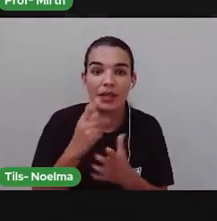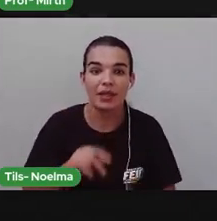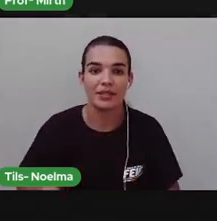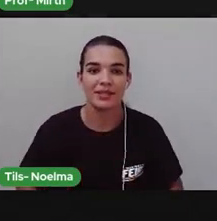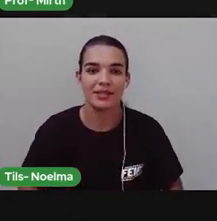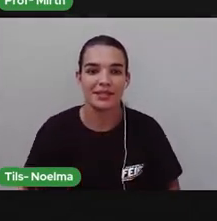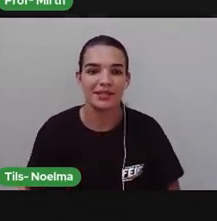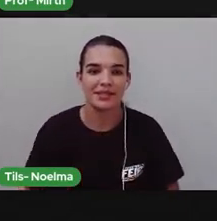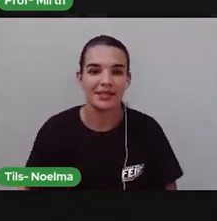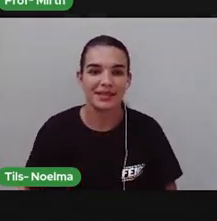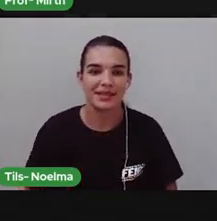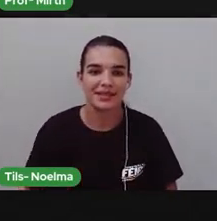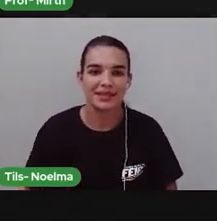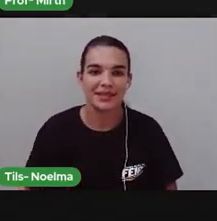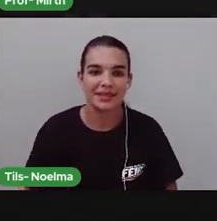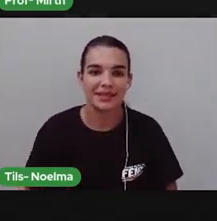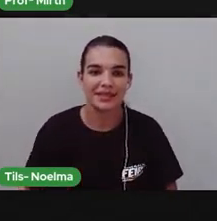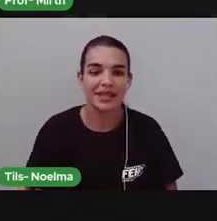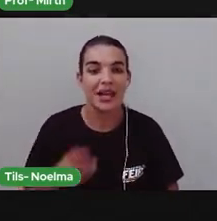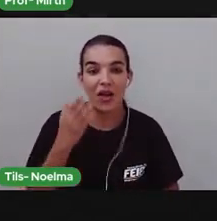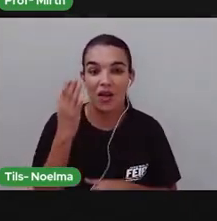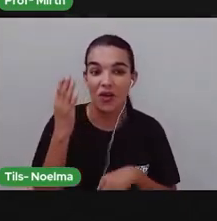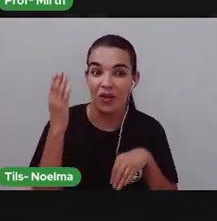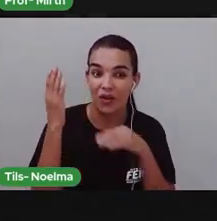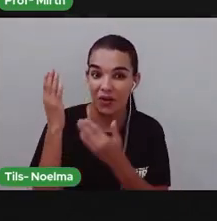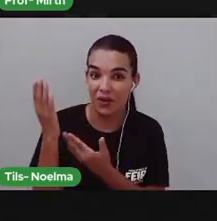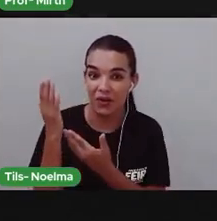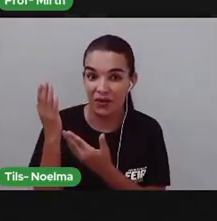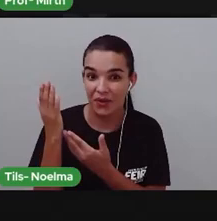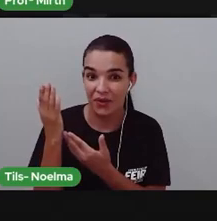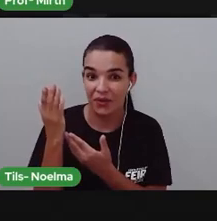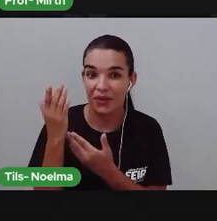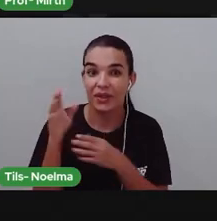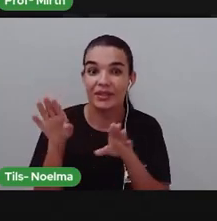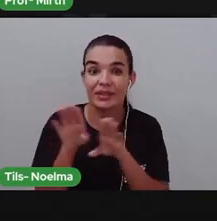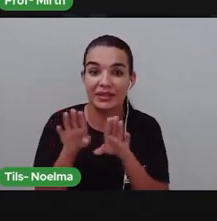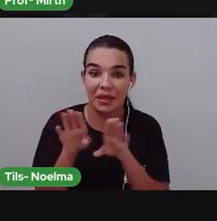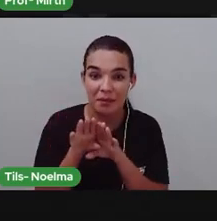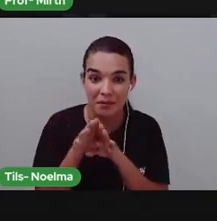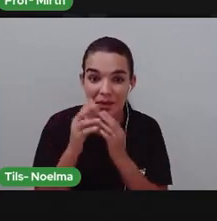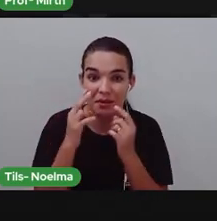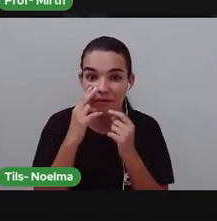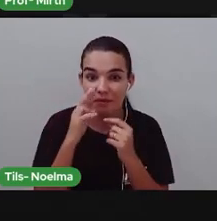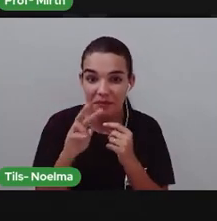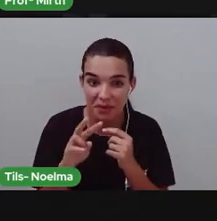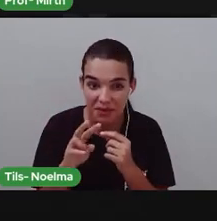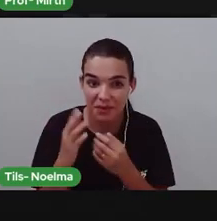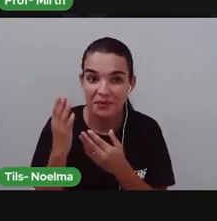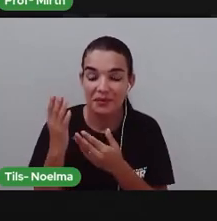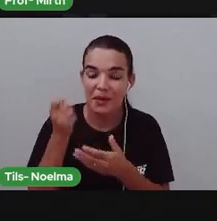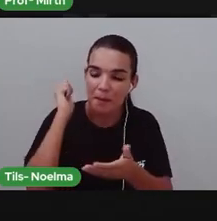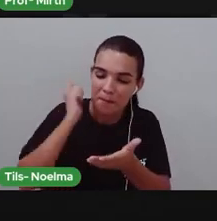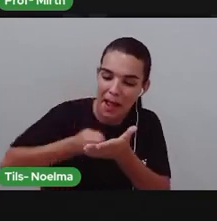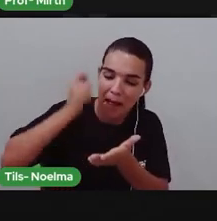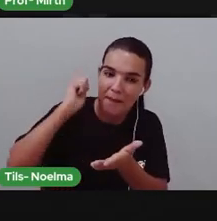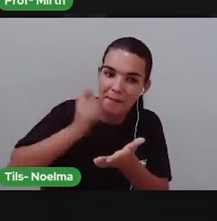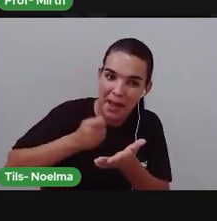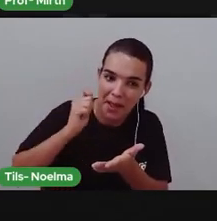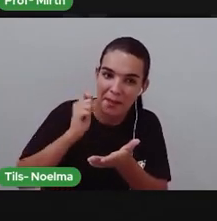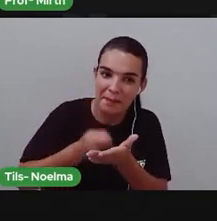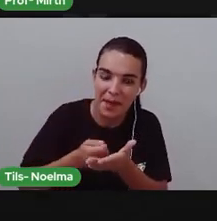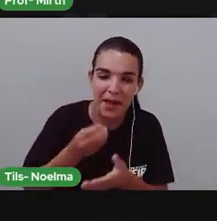um peixe Fossilizado Tem um ditado Que diz Que cada Enxadada É uma minhoca Aqui seria Cada enxadada Um fóssil